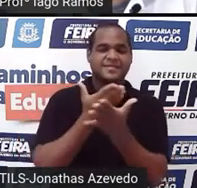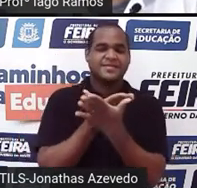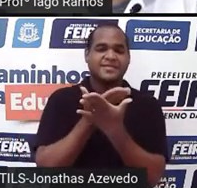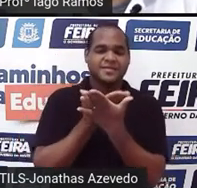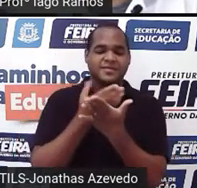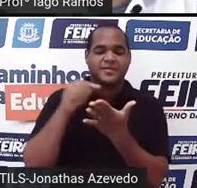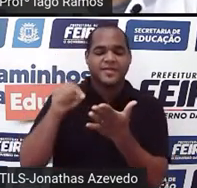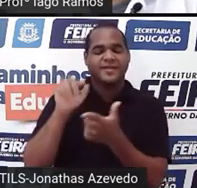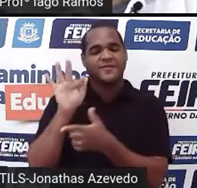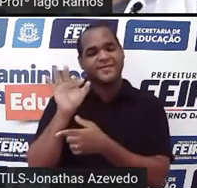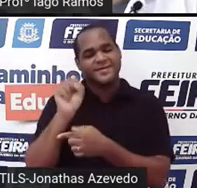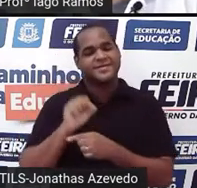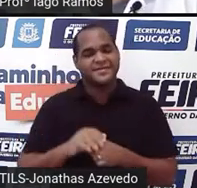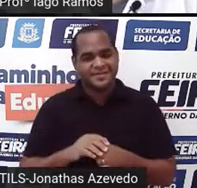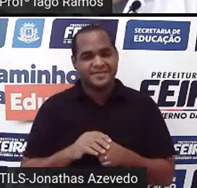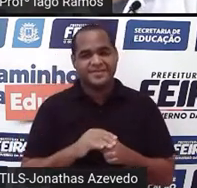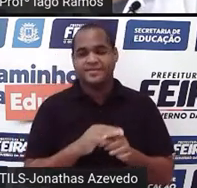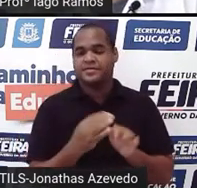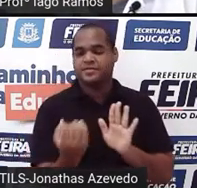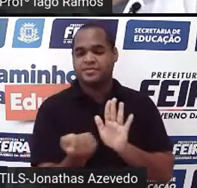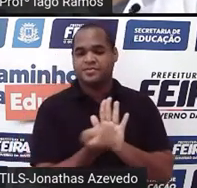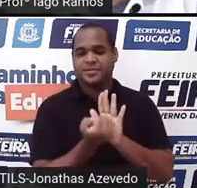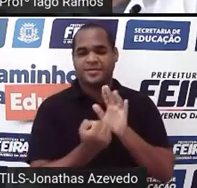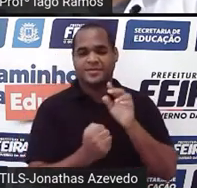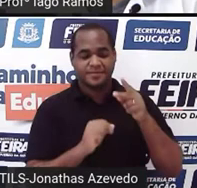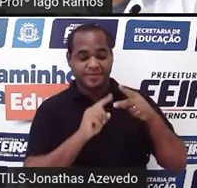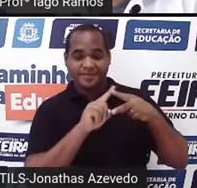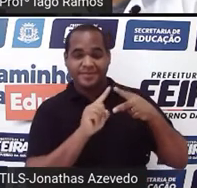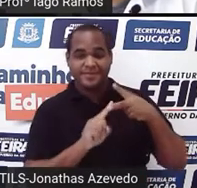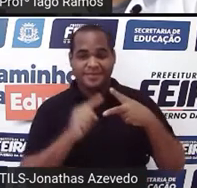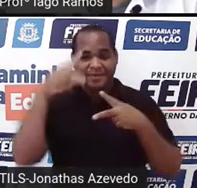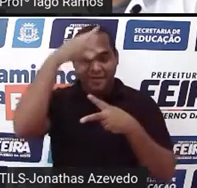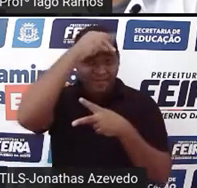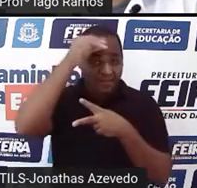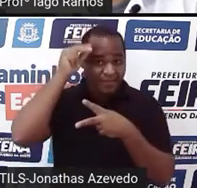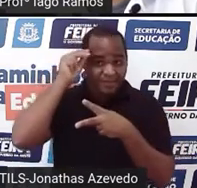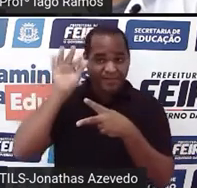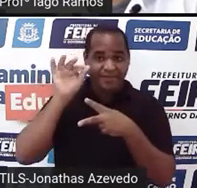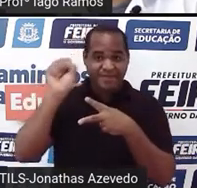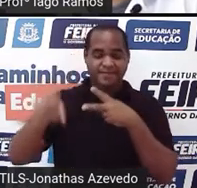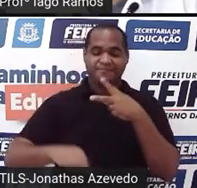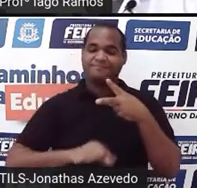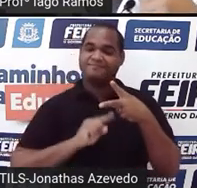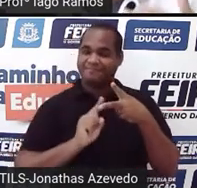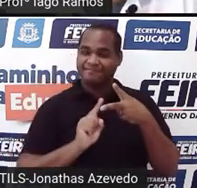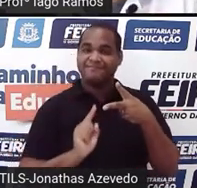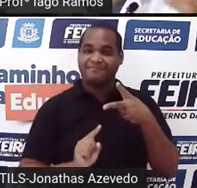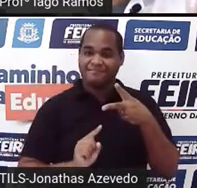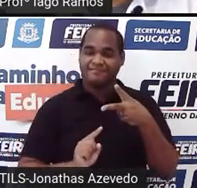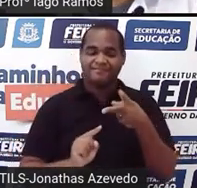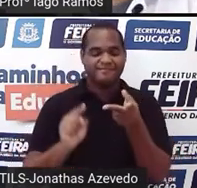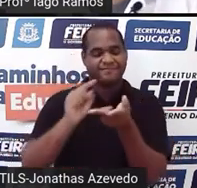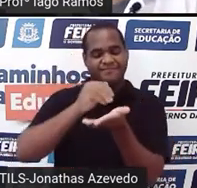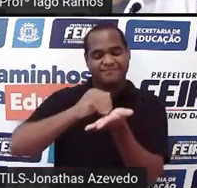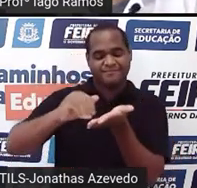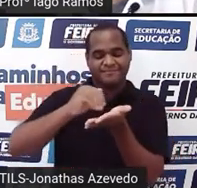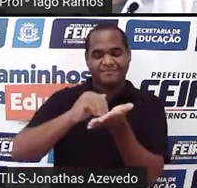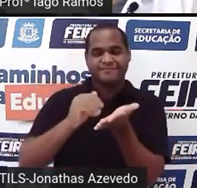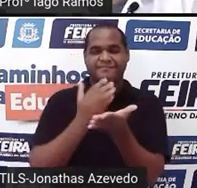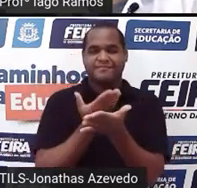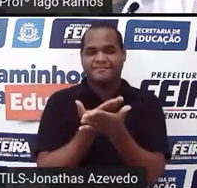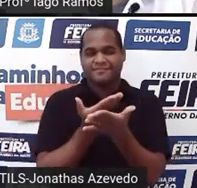Feira de Santana, que tem as logomarcas da Prefeitura Municipal de Feira de Santana e da própria